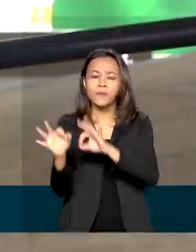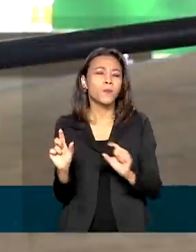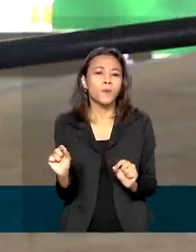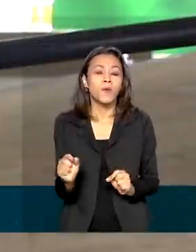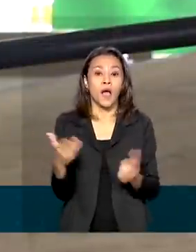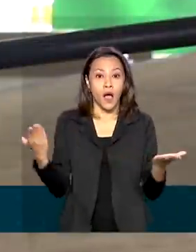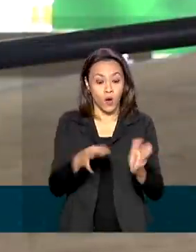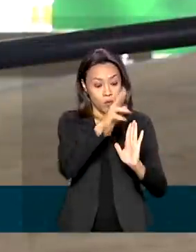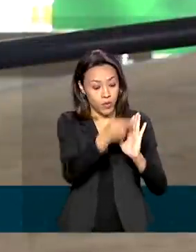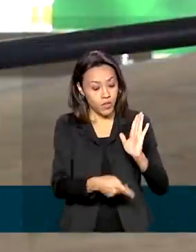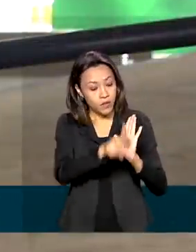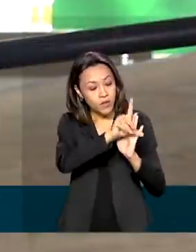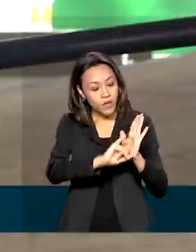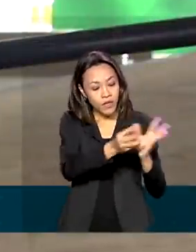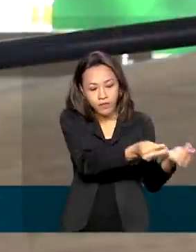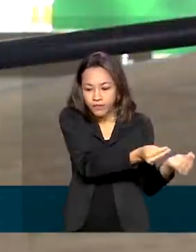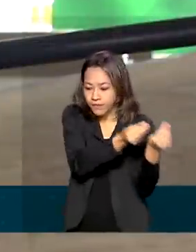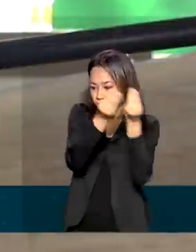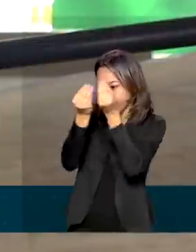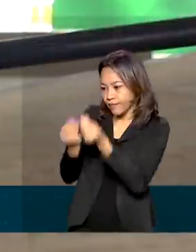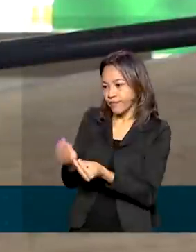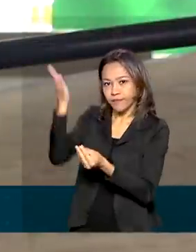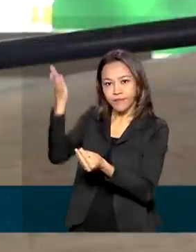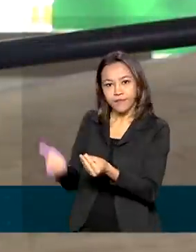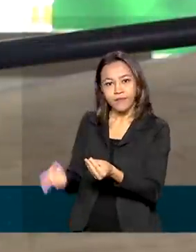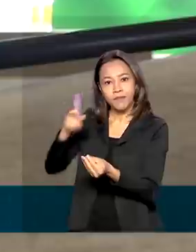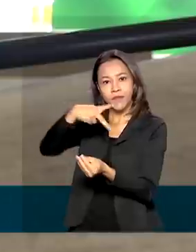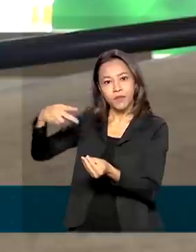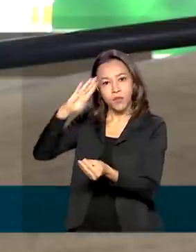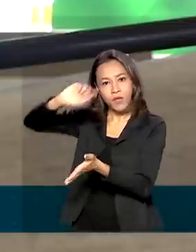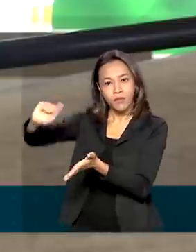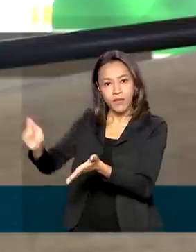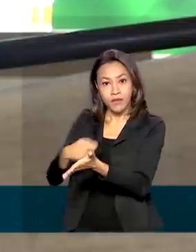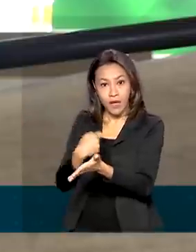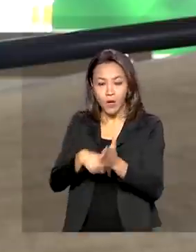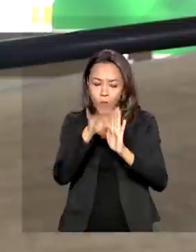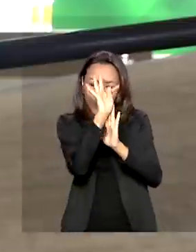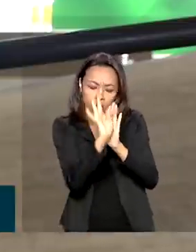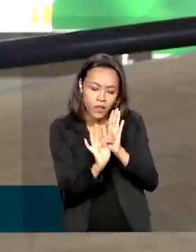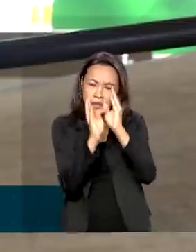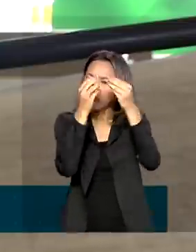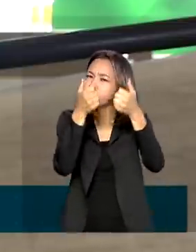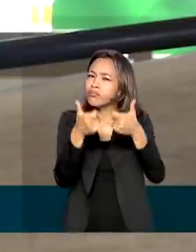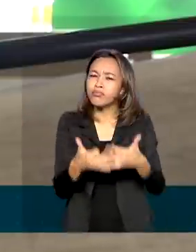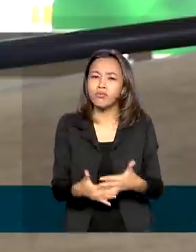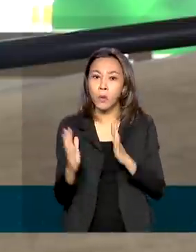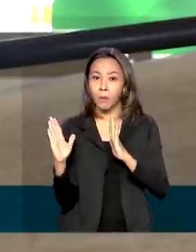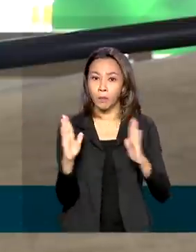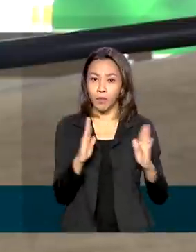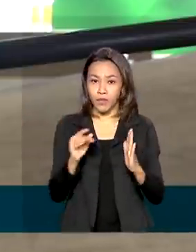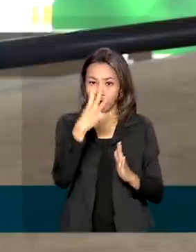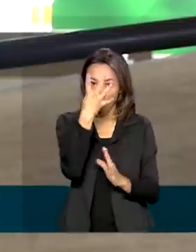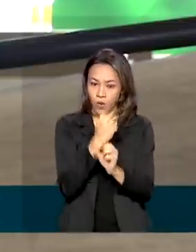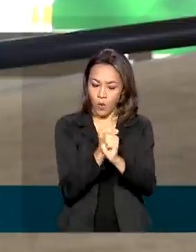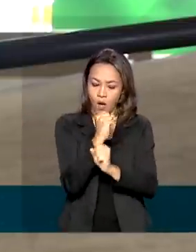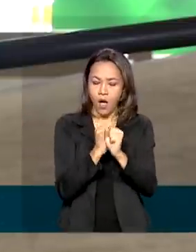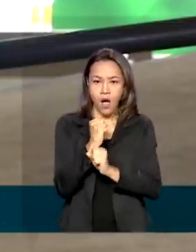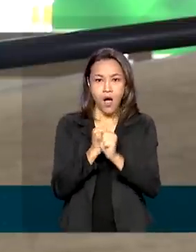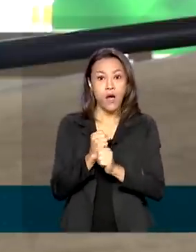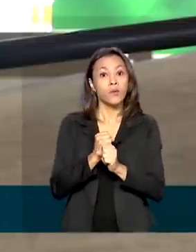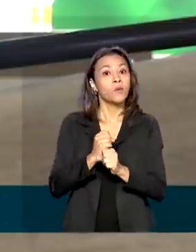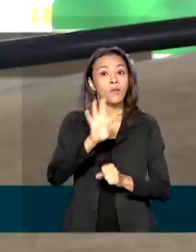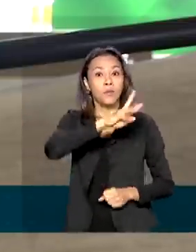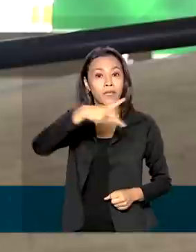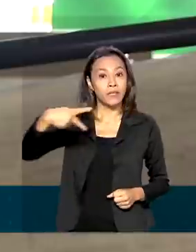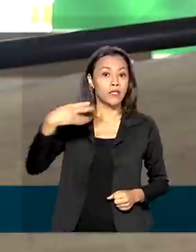segue agora para a sanção do presidente Jair Bolsonaro. O texto original estabelece um mandato de 4 anos para o presidente do Banco Central